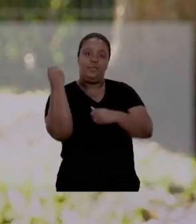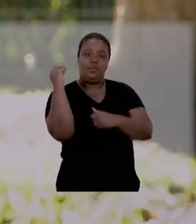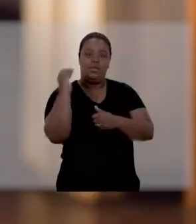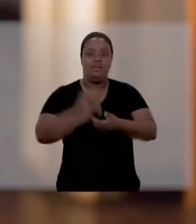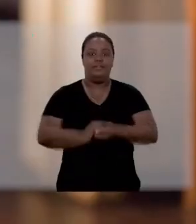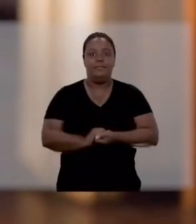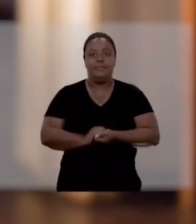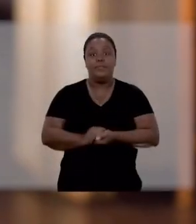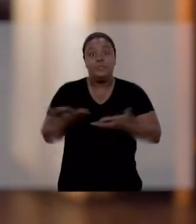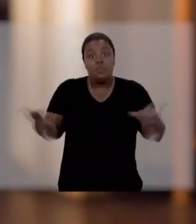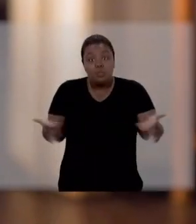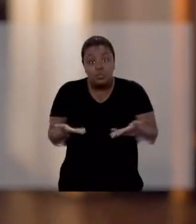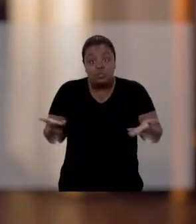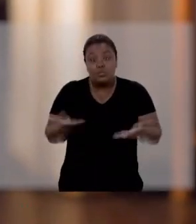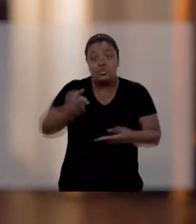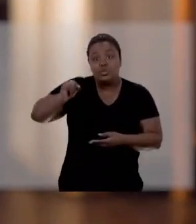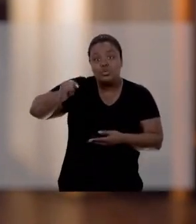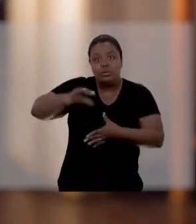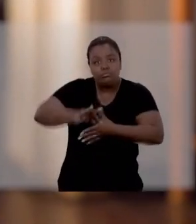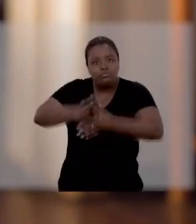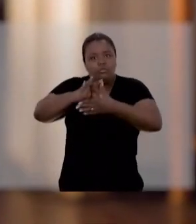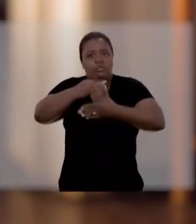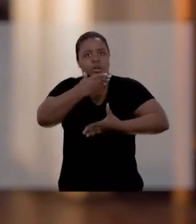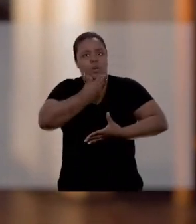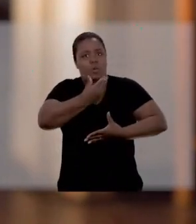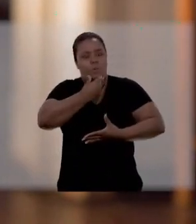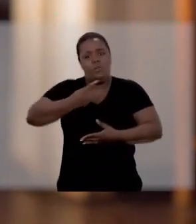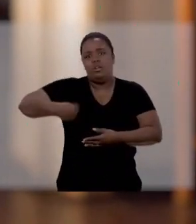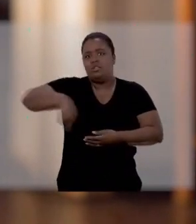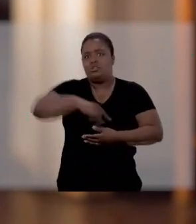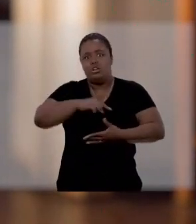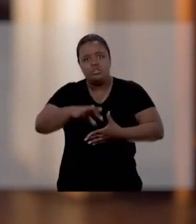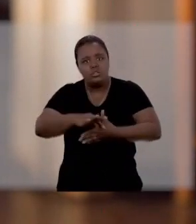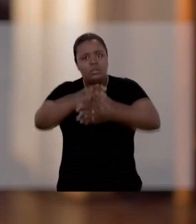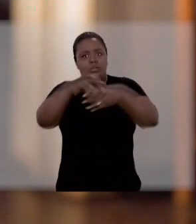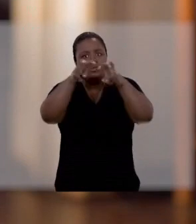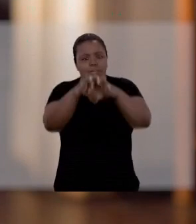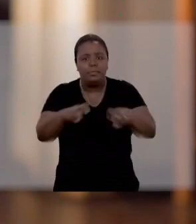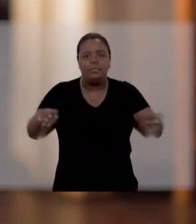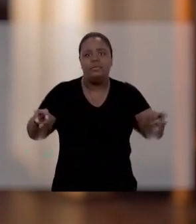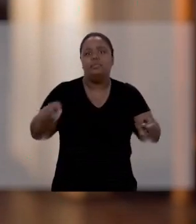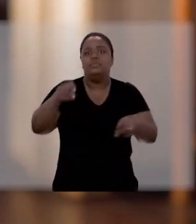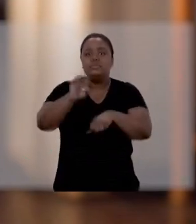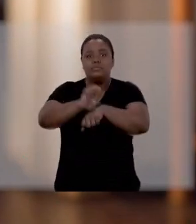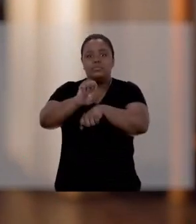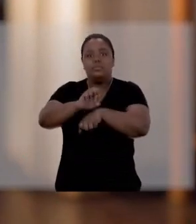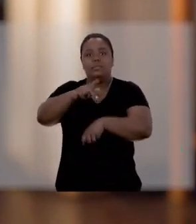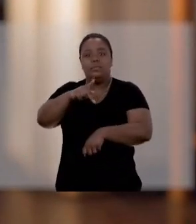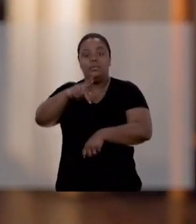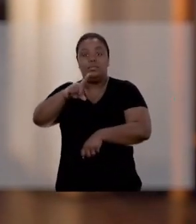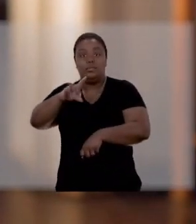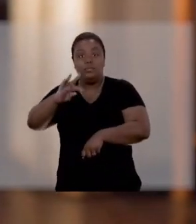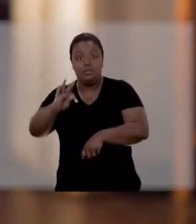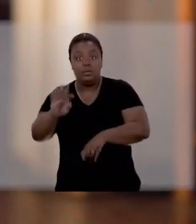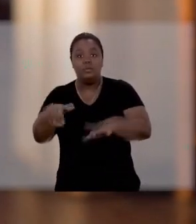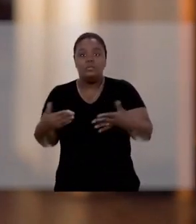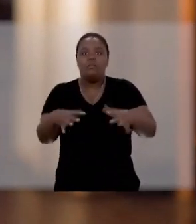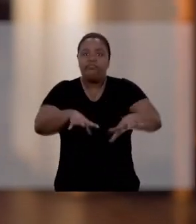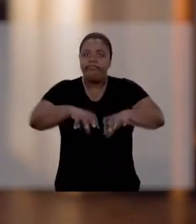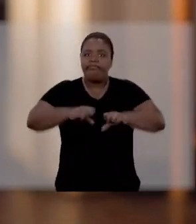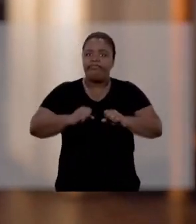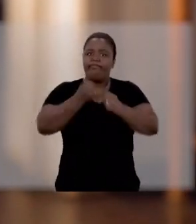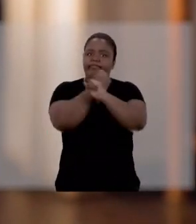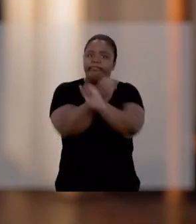Porto Alegre. Hoje, Juliana Brizola lidera homens. É a nossa líder da bancada estadual do PDT. Com isso, ela